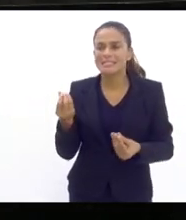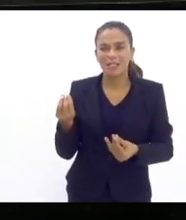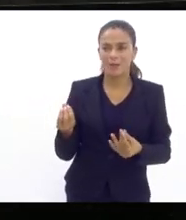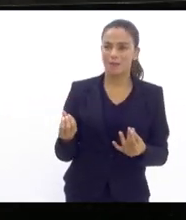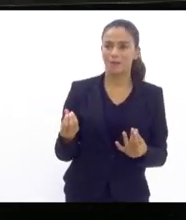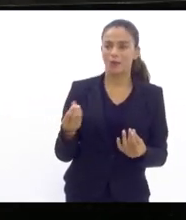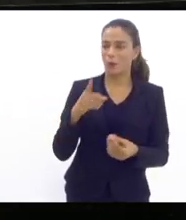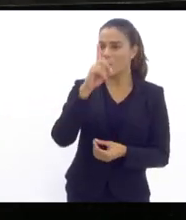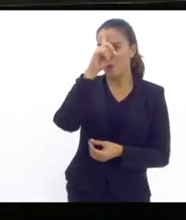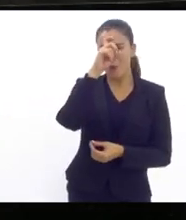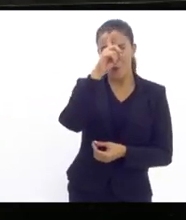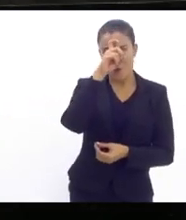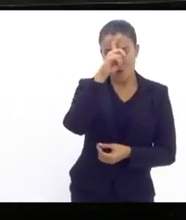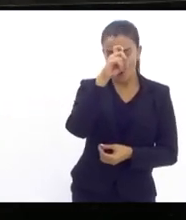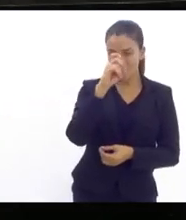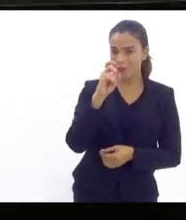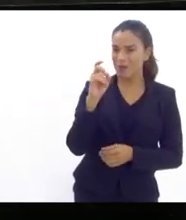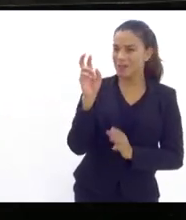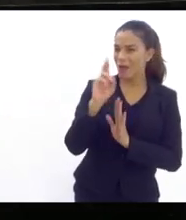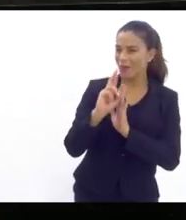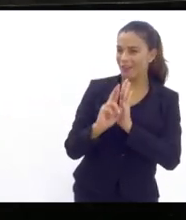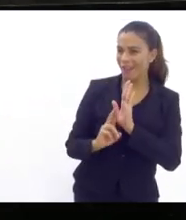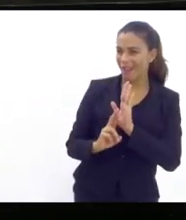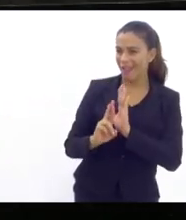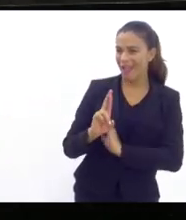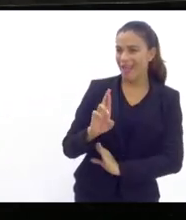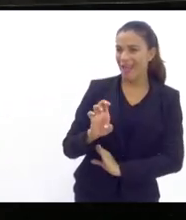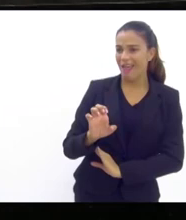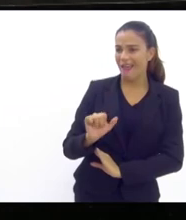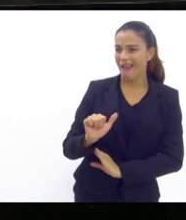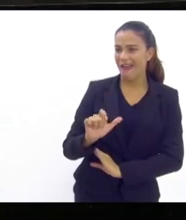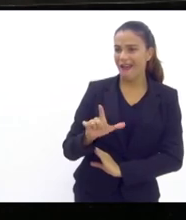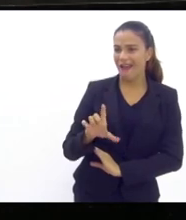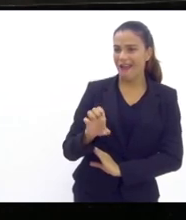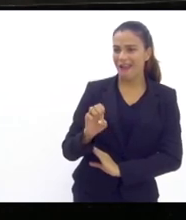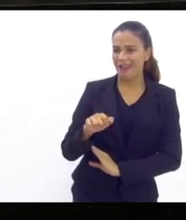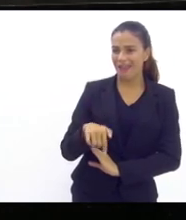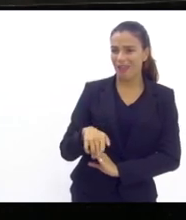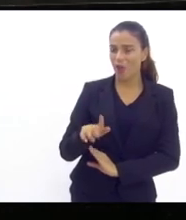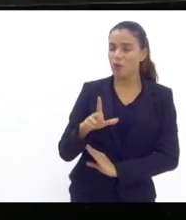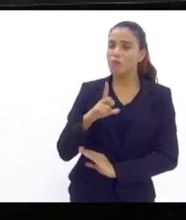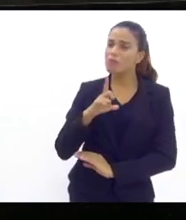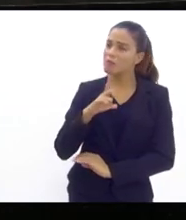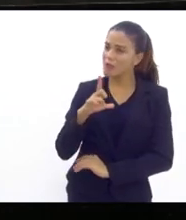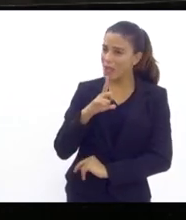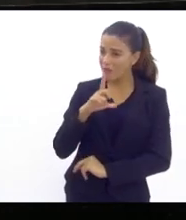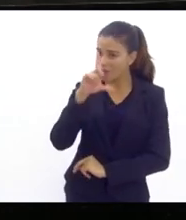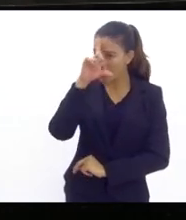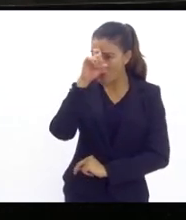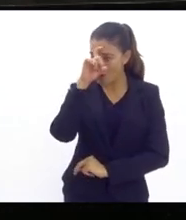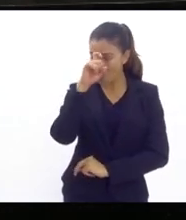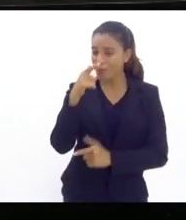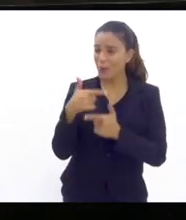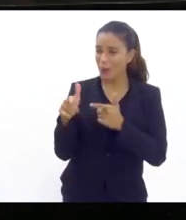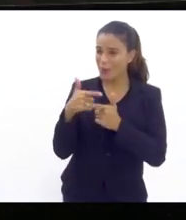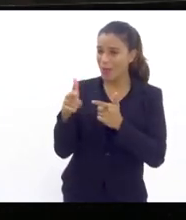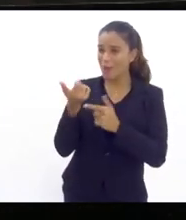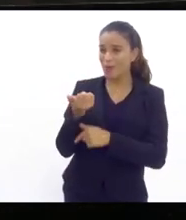hospital de Realengo teve problemas de ar-condicionado na sua gestão em 2023